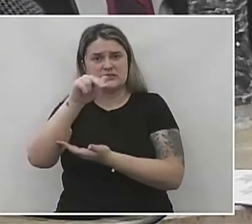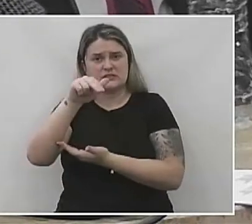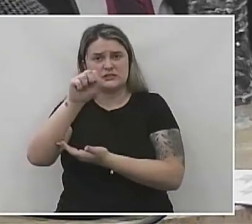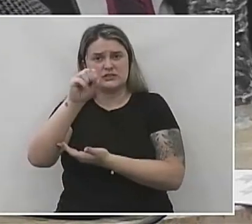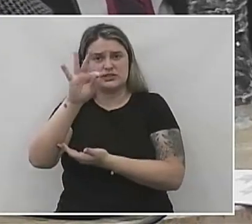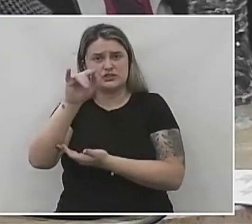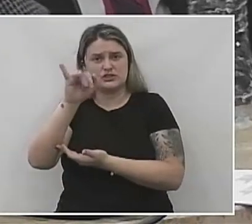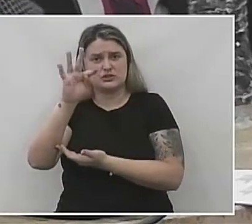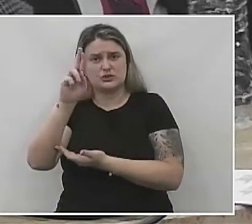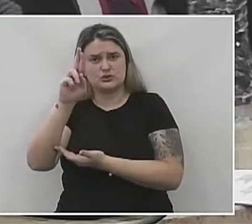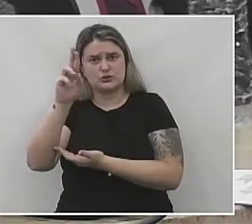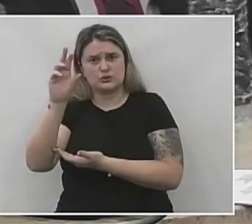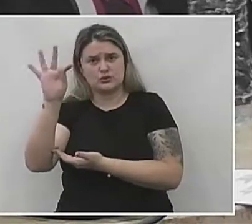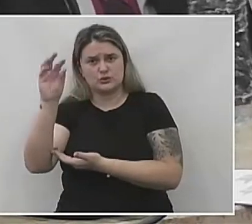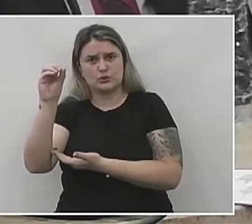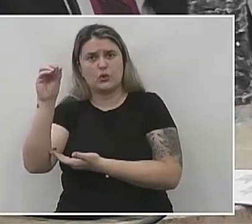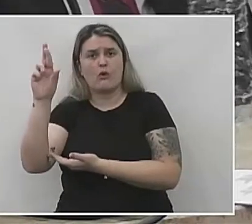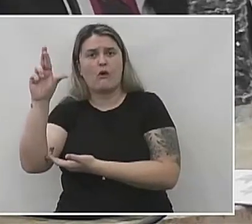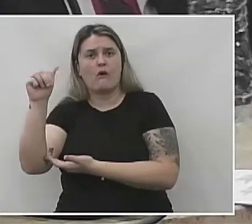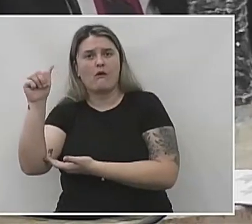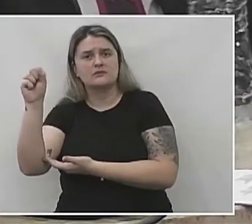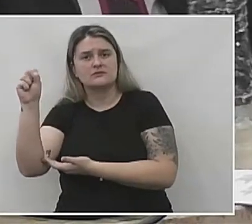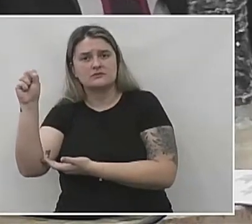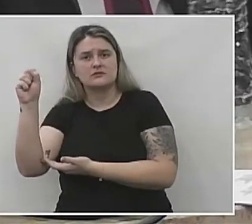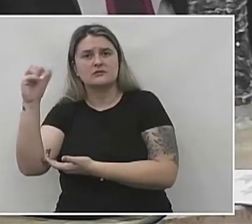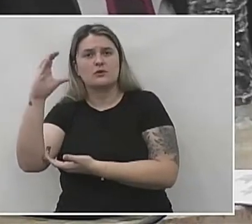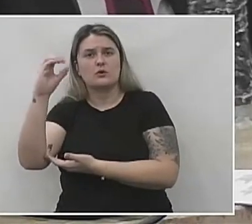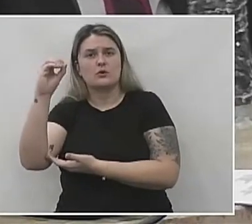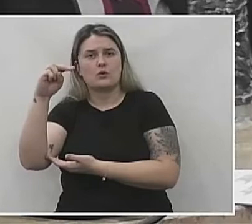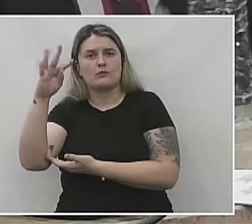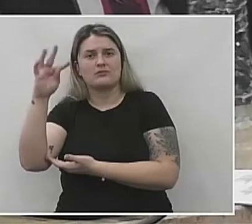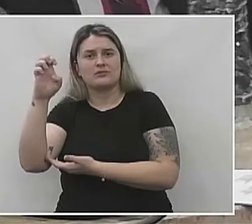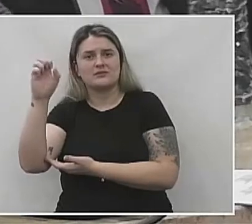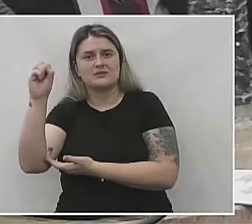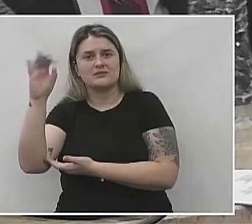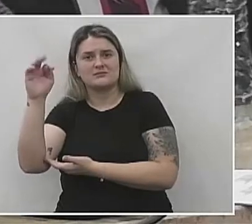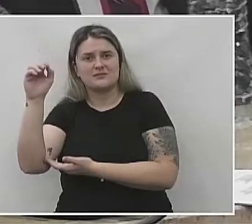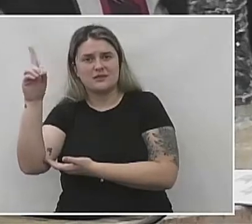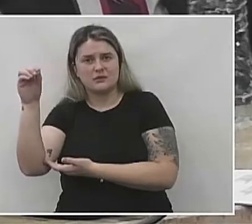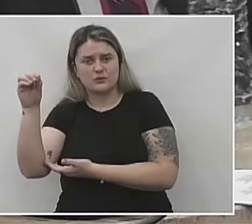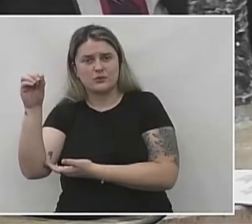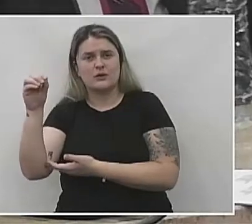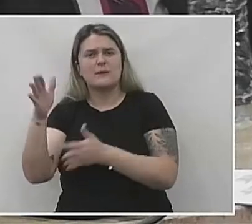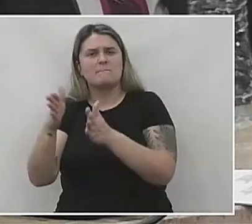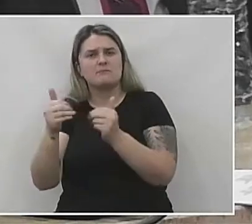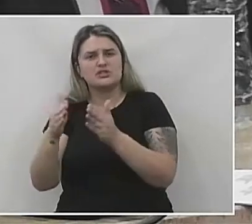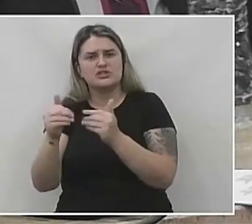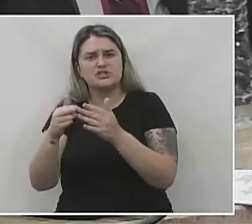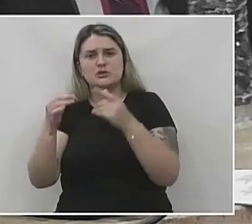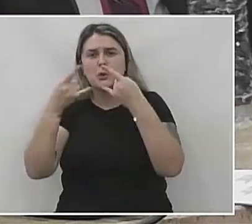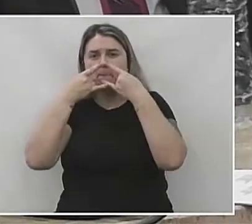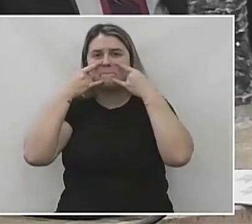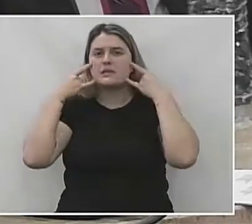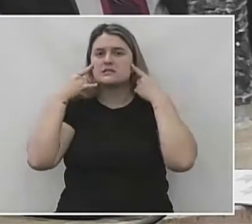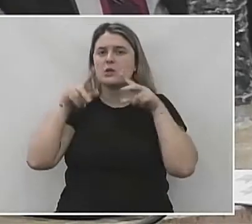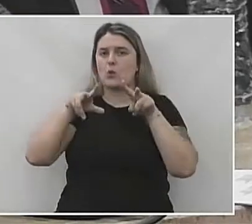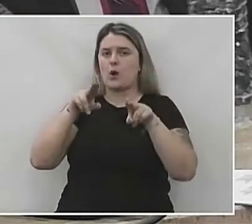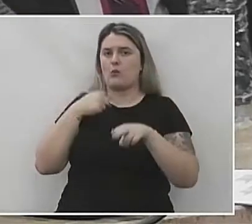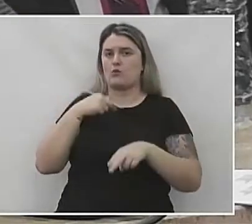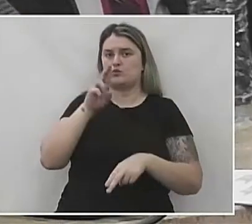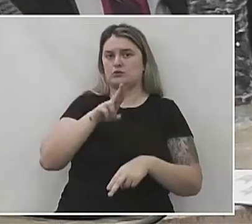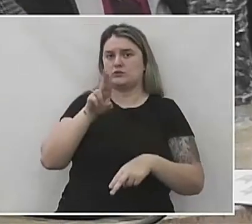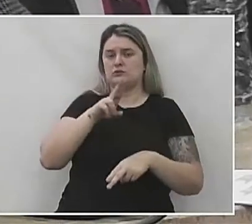Contestado, em parceria com a Uniguaçu, está fazendo uma campanha de arrecadação de máscaras PFF2, como essa aqui que eu estou usando,